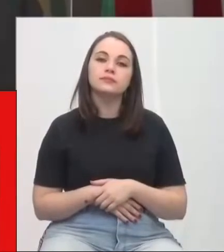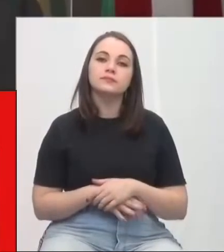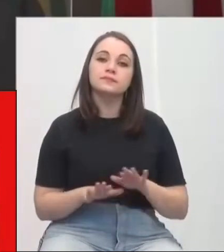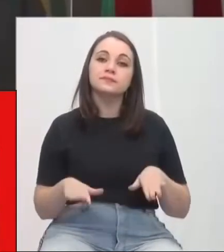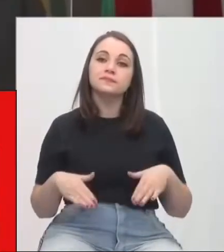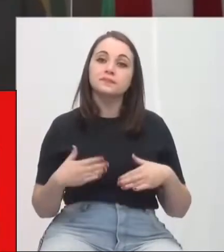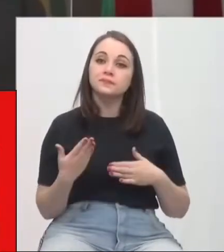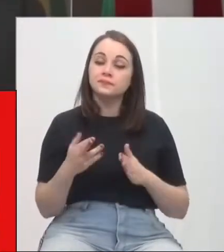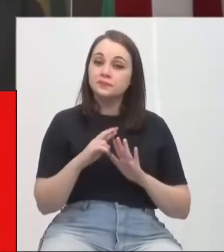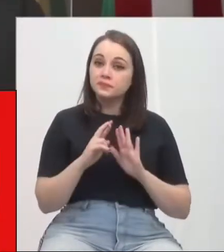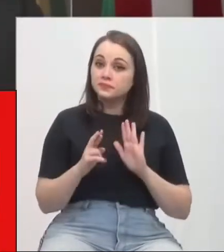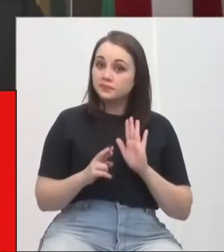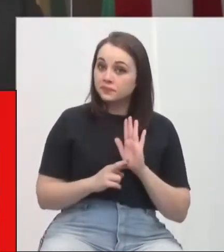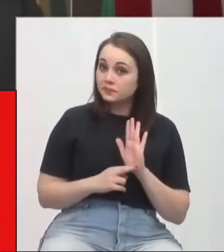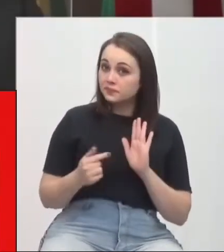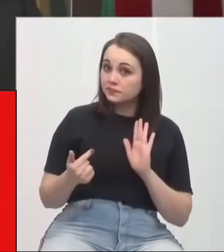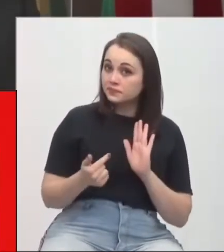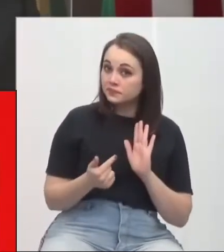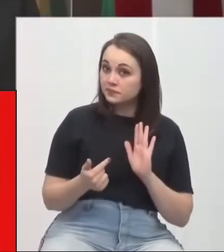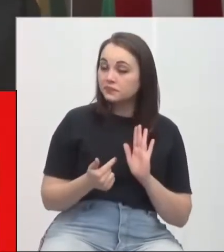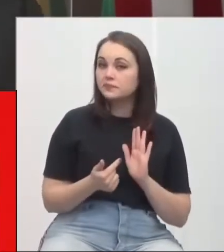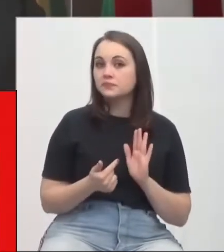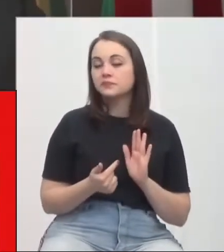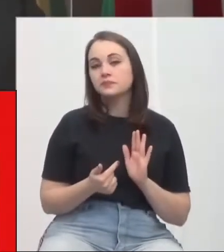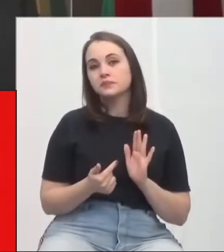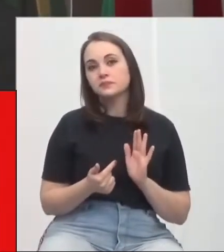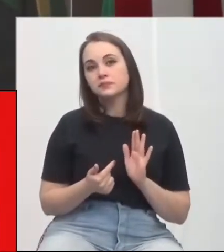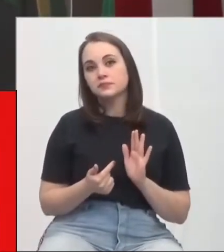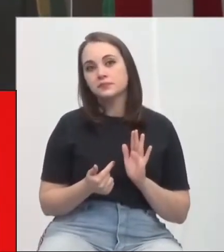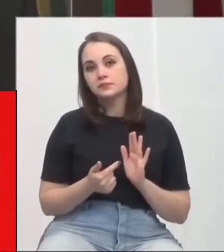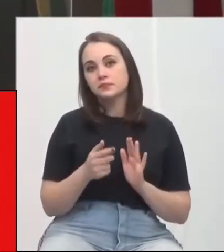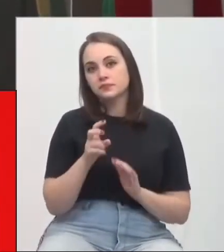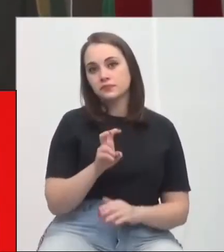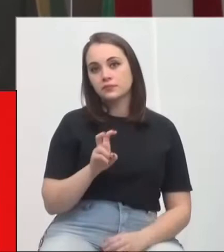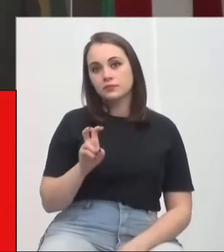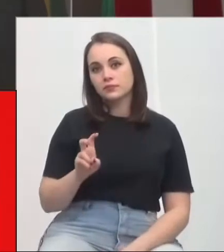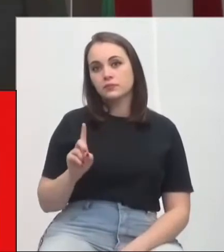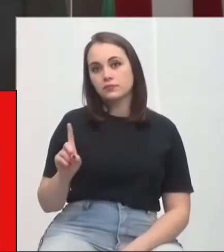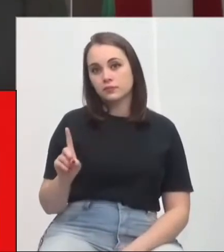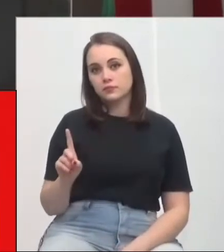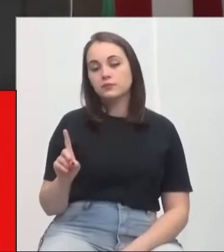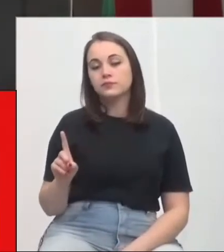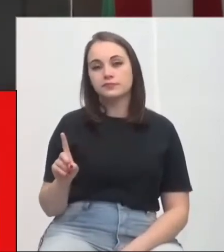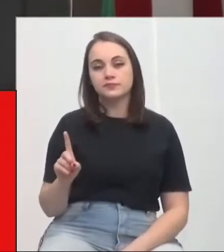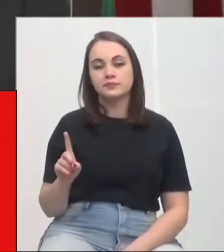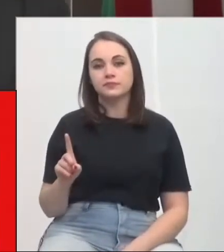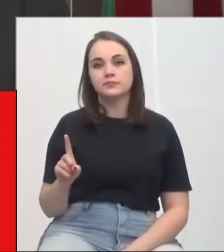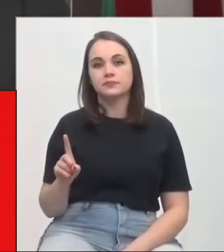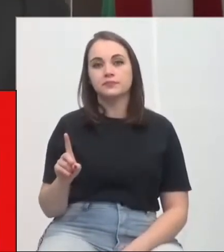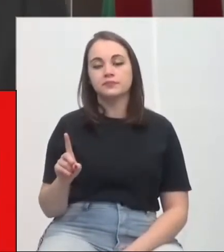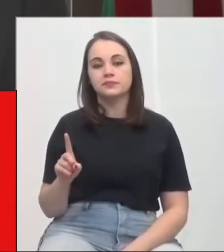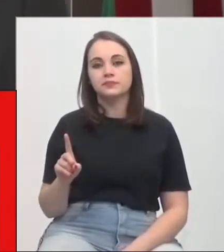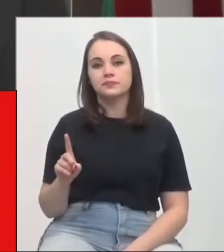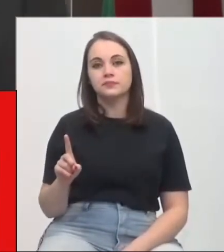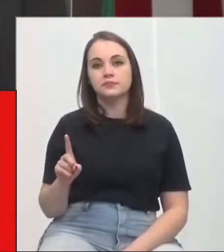Esse requerimento 551, qual acabou de ser lido pelo secretário, colega vereador Obadias,